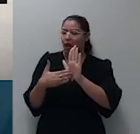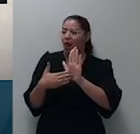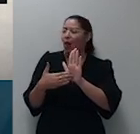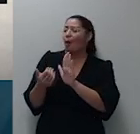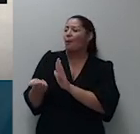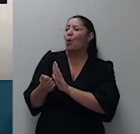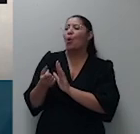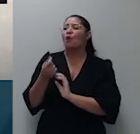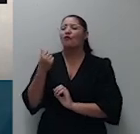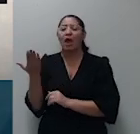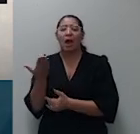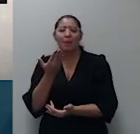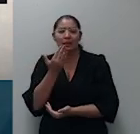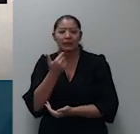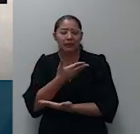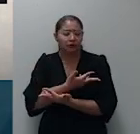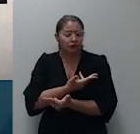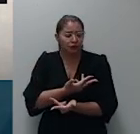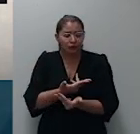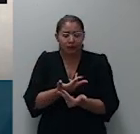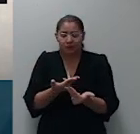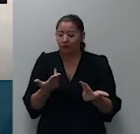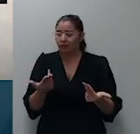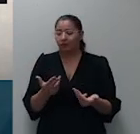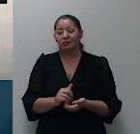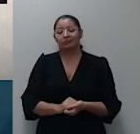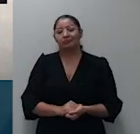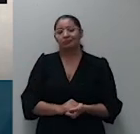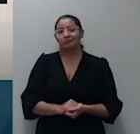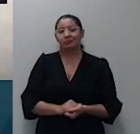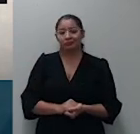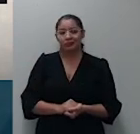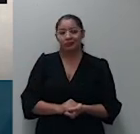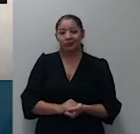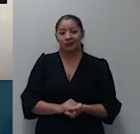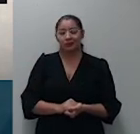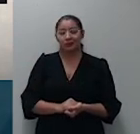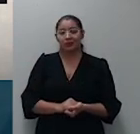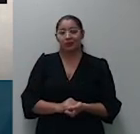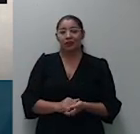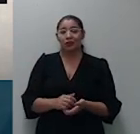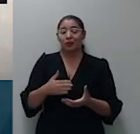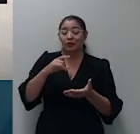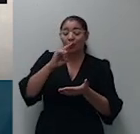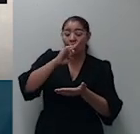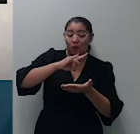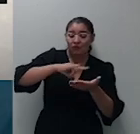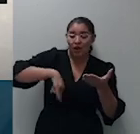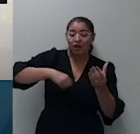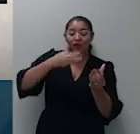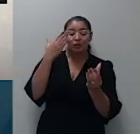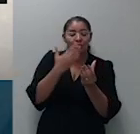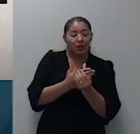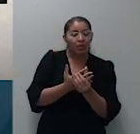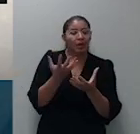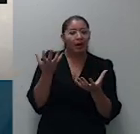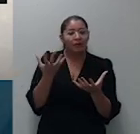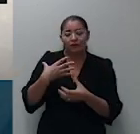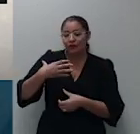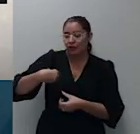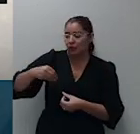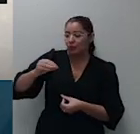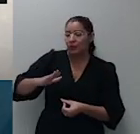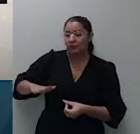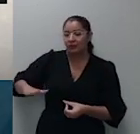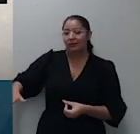desempenharam o patrocínio de causa no interesse dos executados e os interesses dos menores